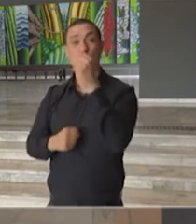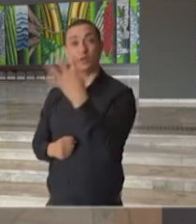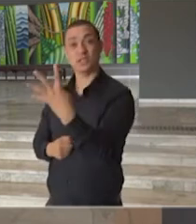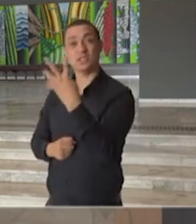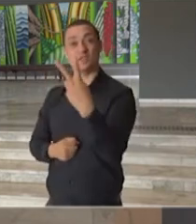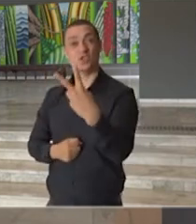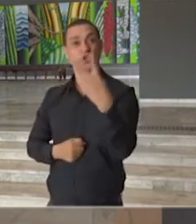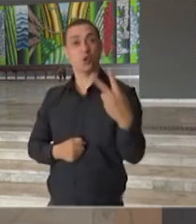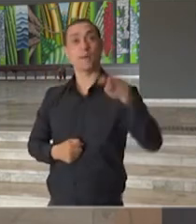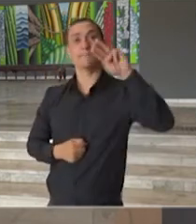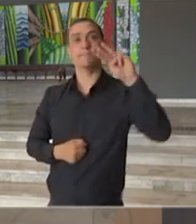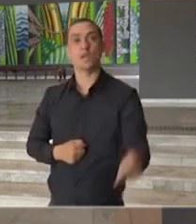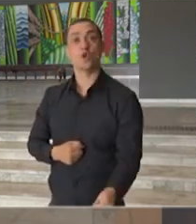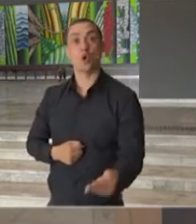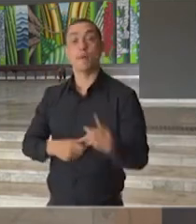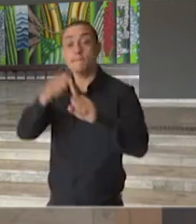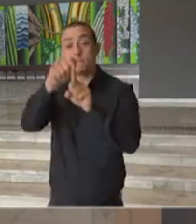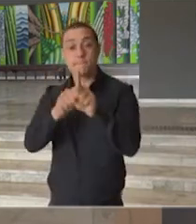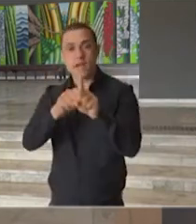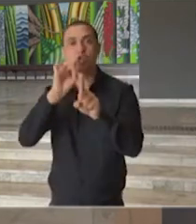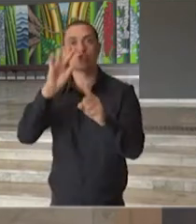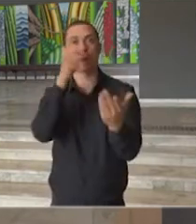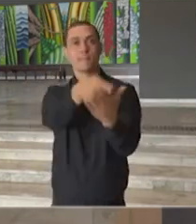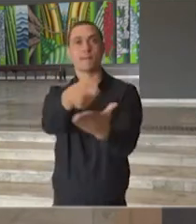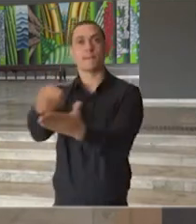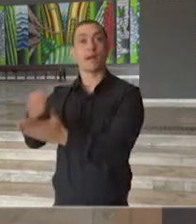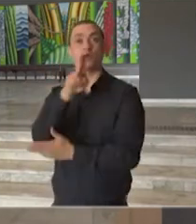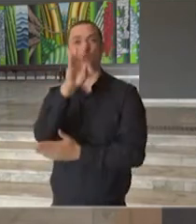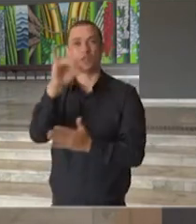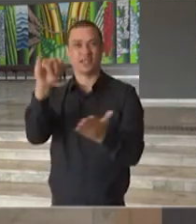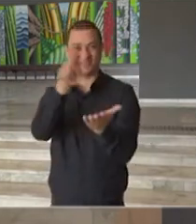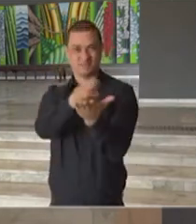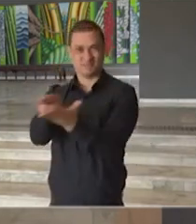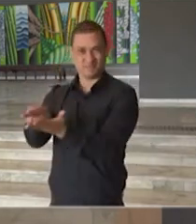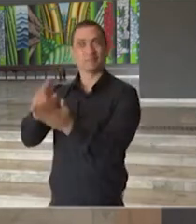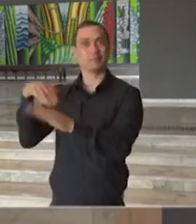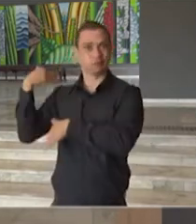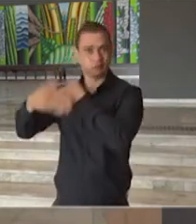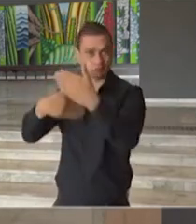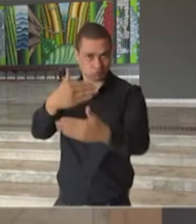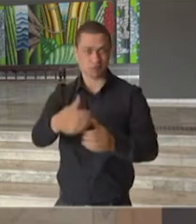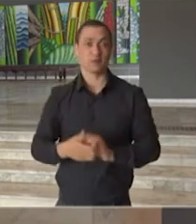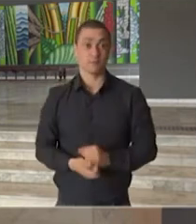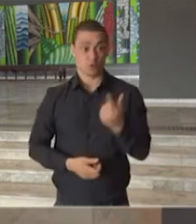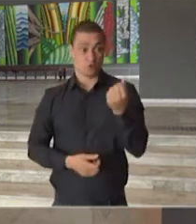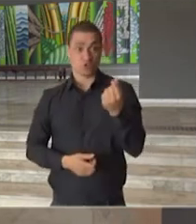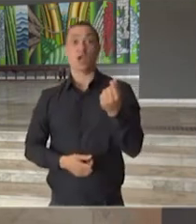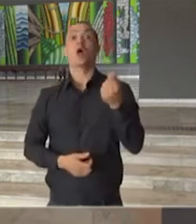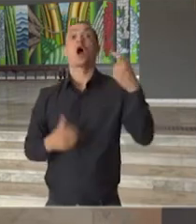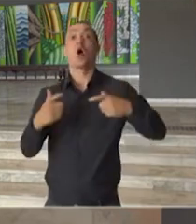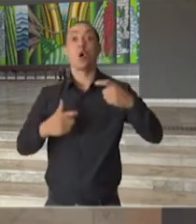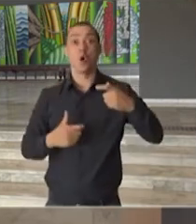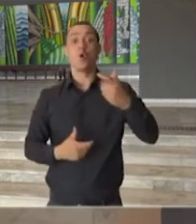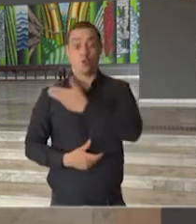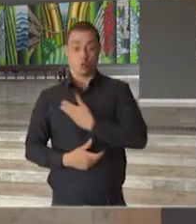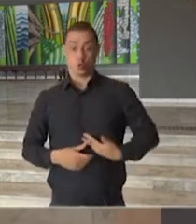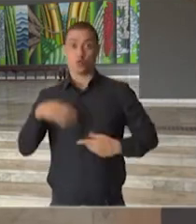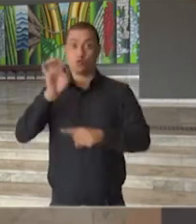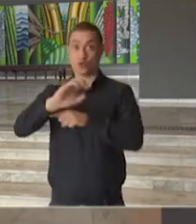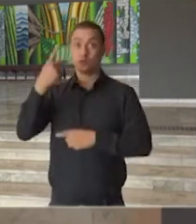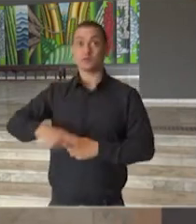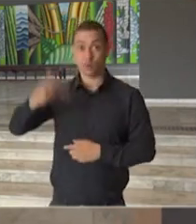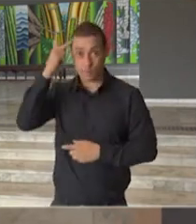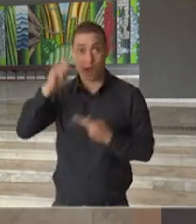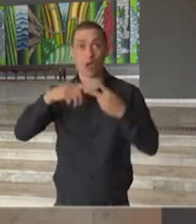por mês em custeio de UTIs ao longo desse processo. Esses recursos vêm do governo do estado de São